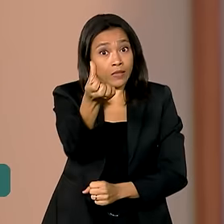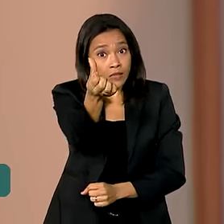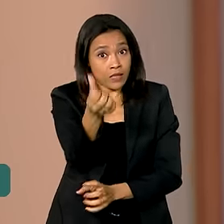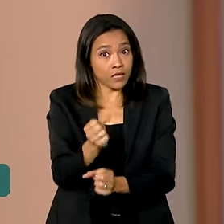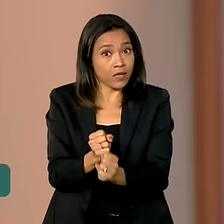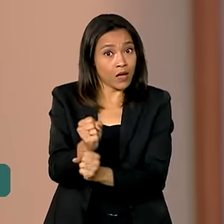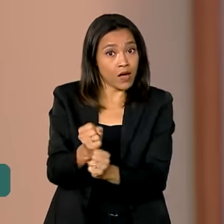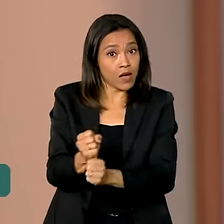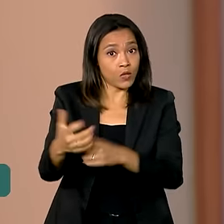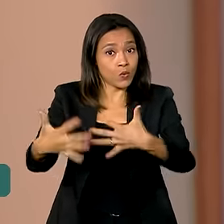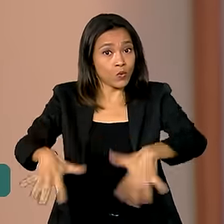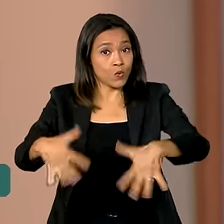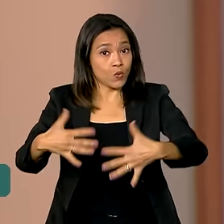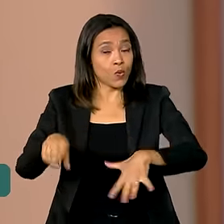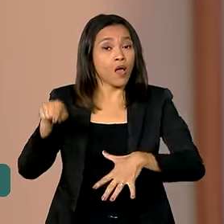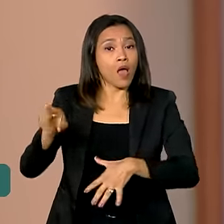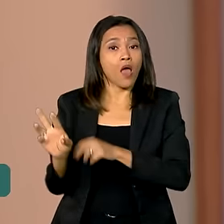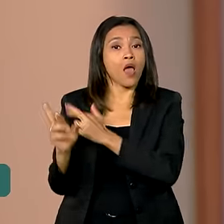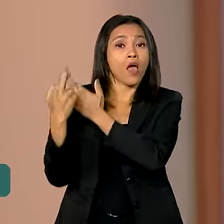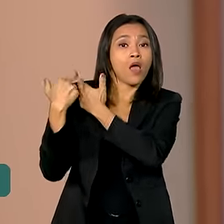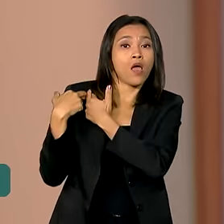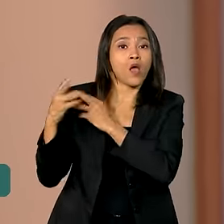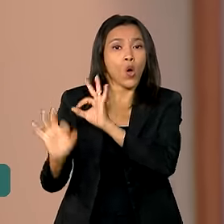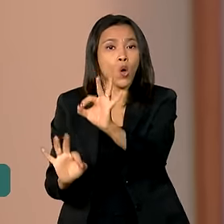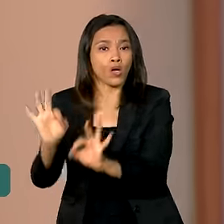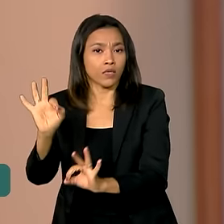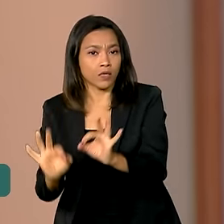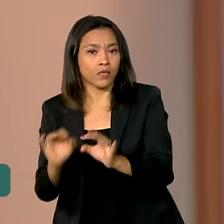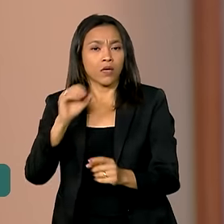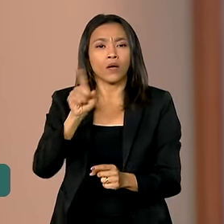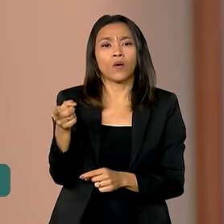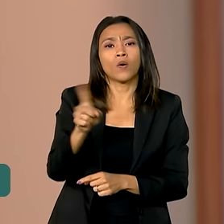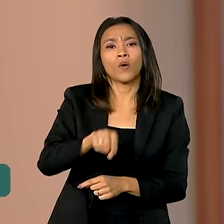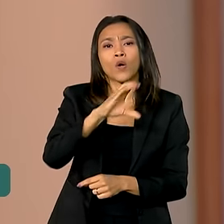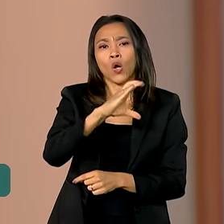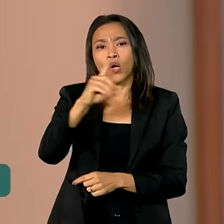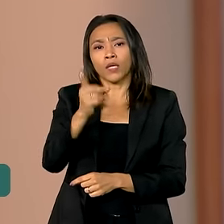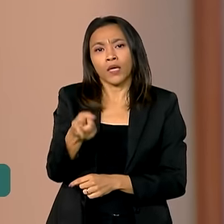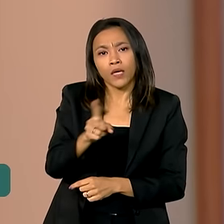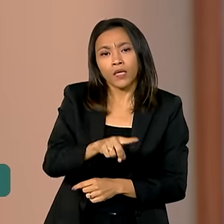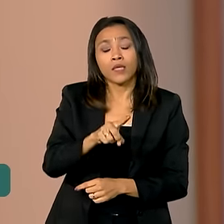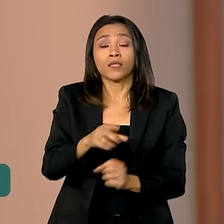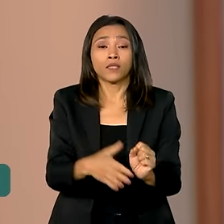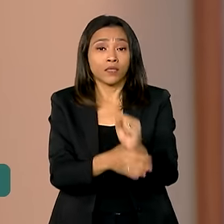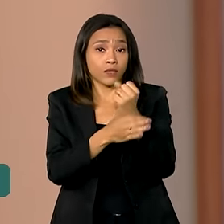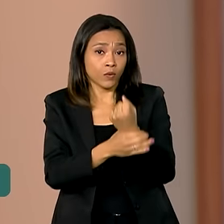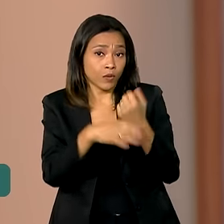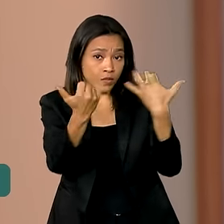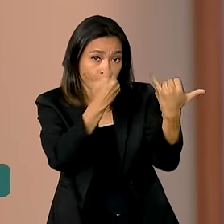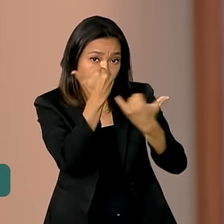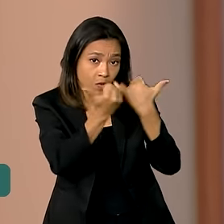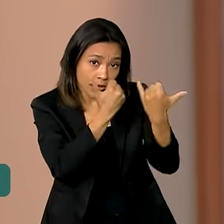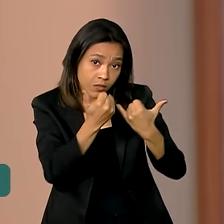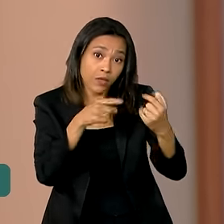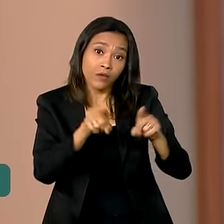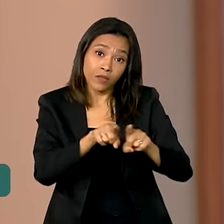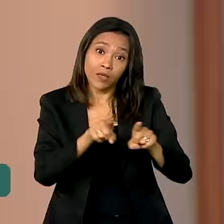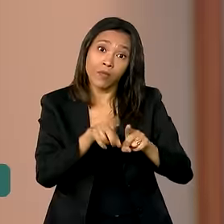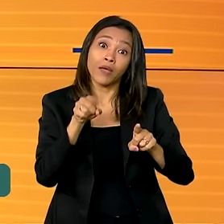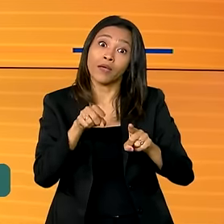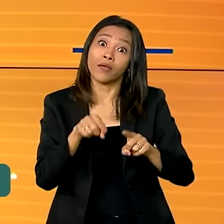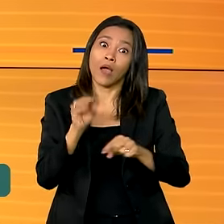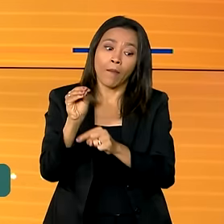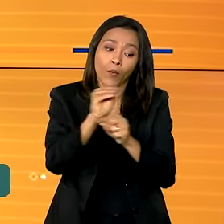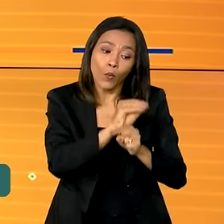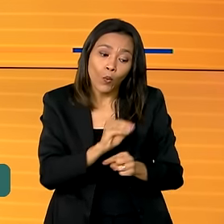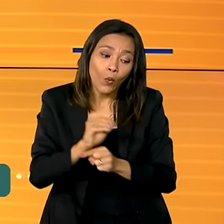planeja e coordena atividades de segurança da informação na administração pública federal, incluindo a defesa cibernética.